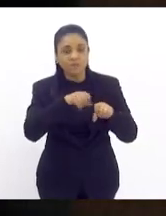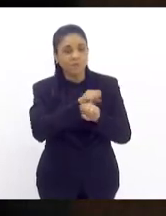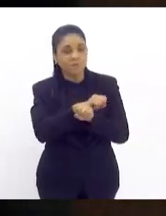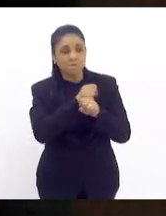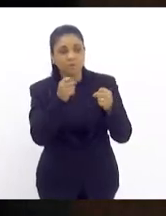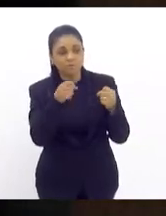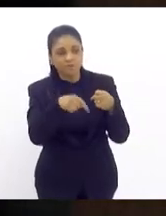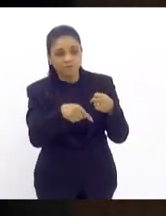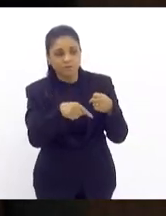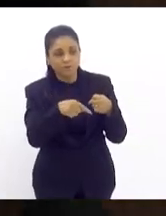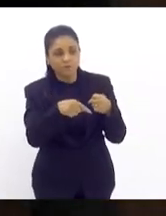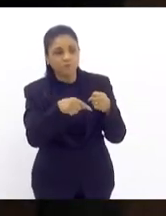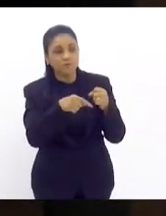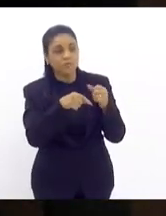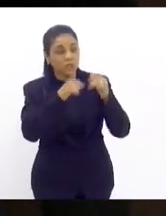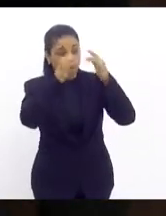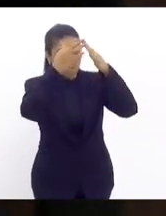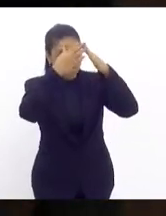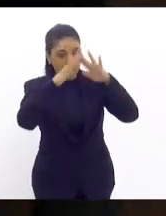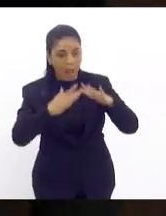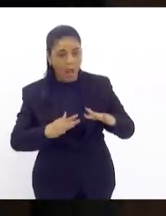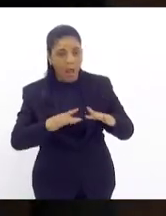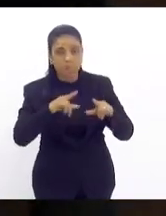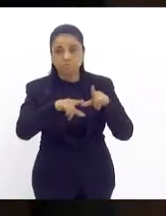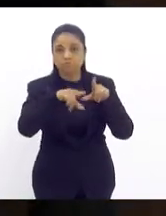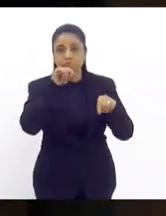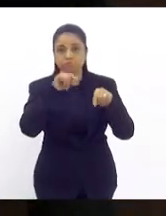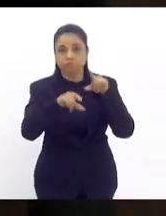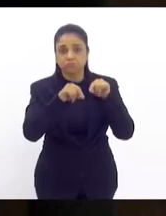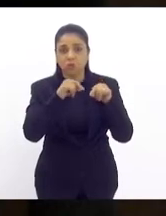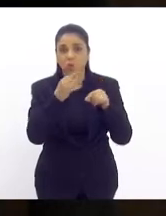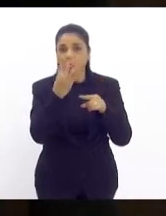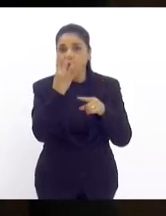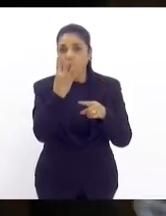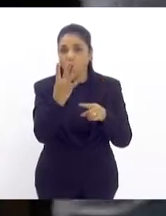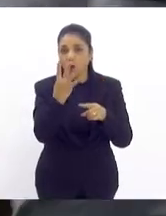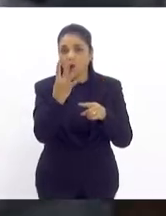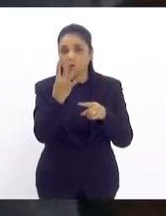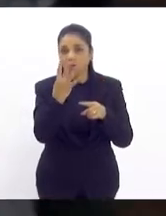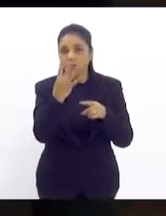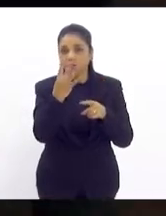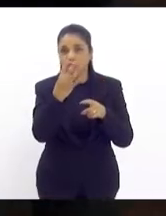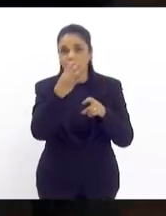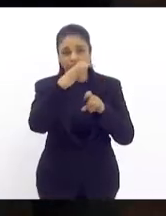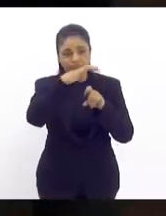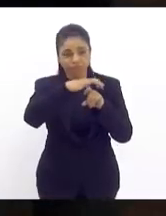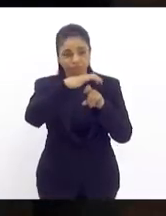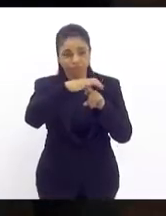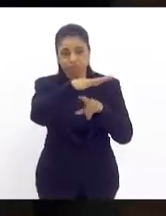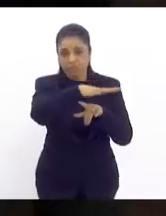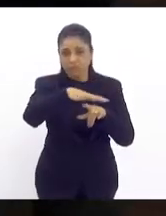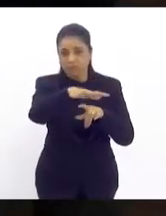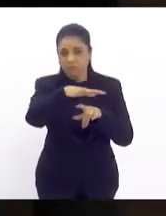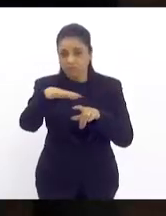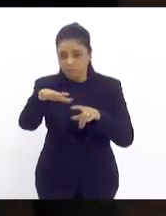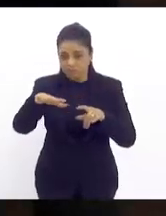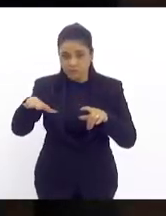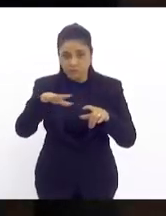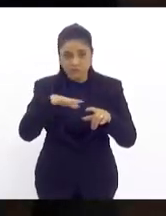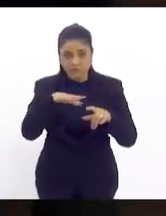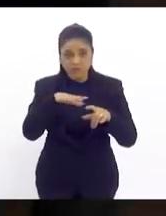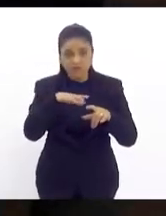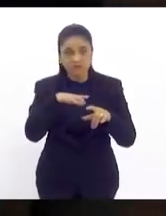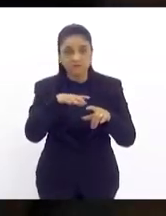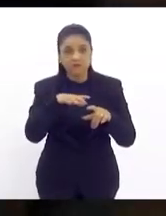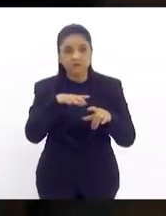premissa optou-se pela demolição de quatro conjuntos de box de pequenas áreas formadores de